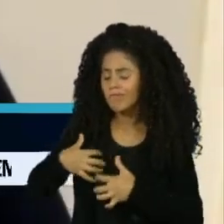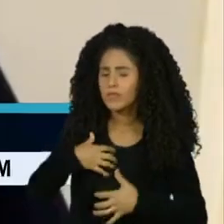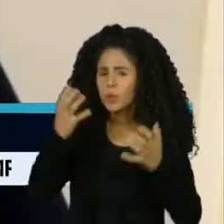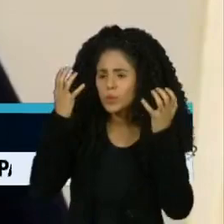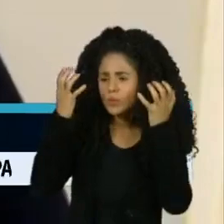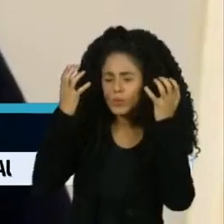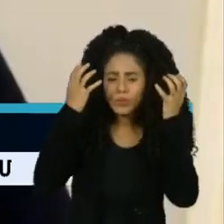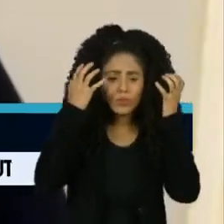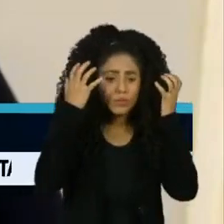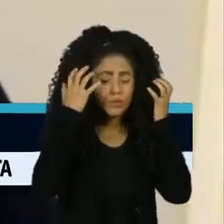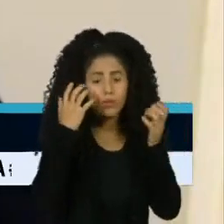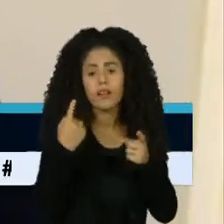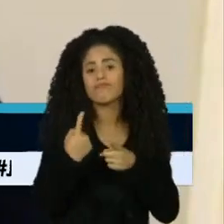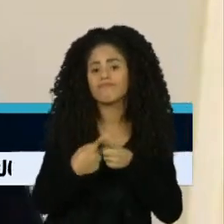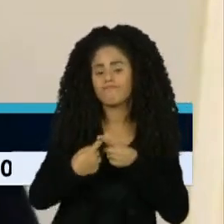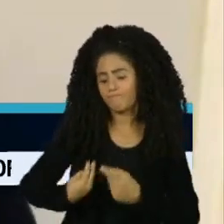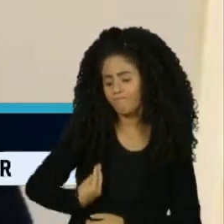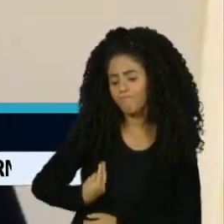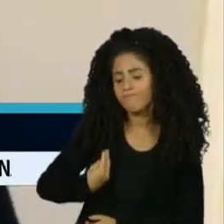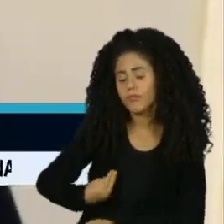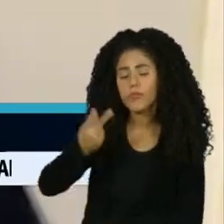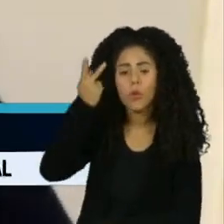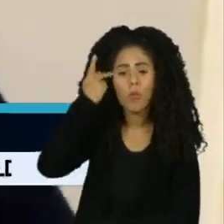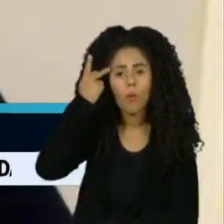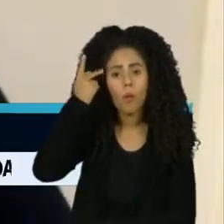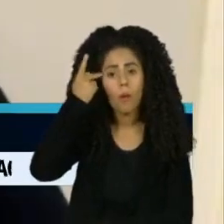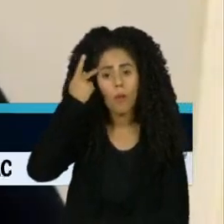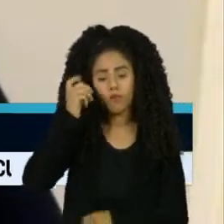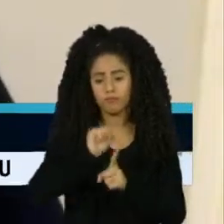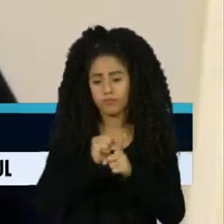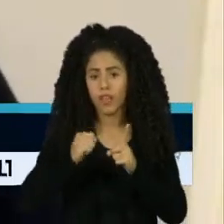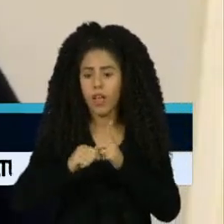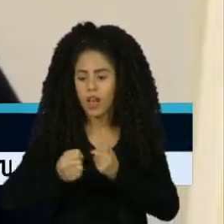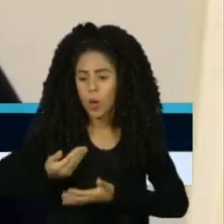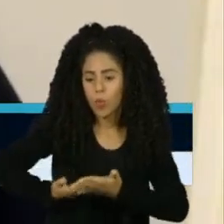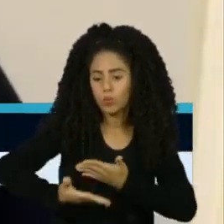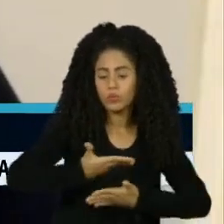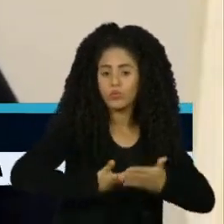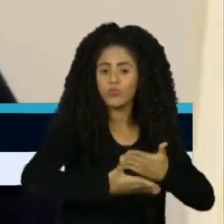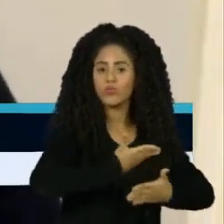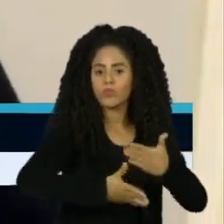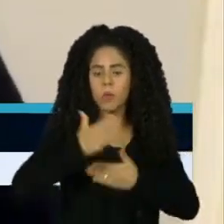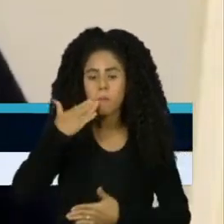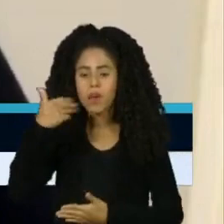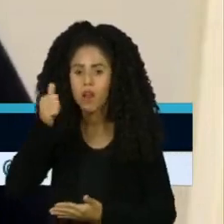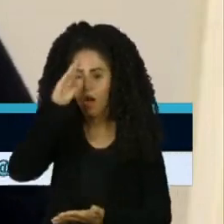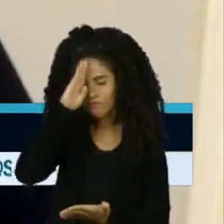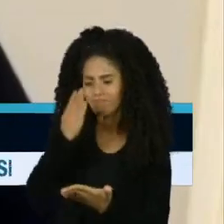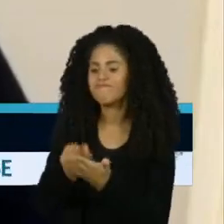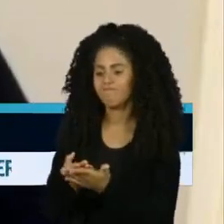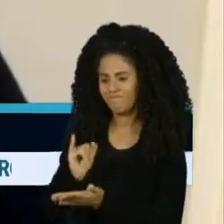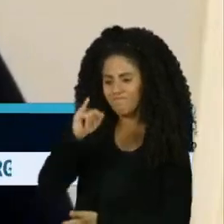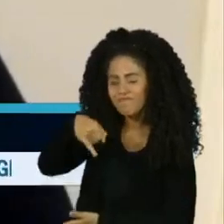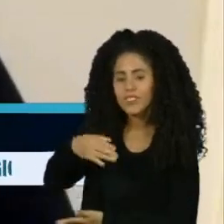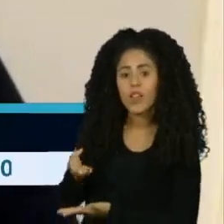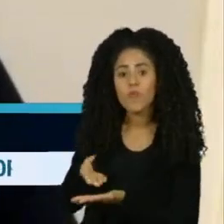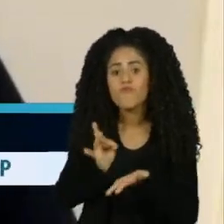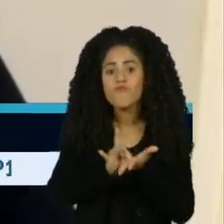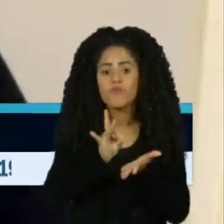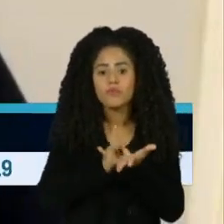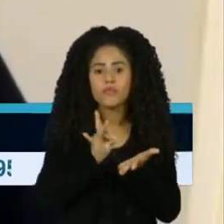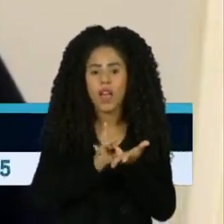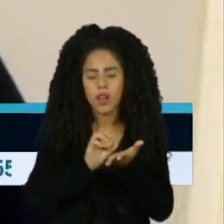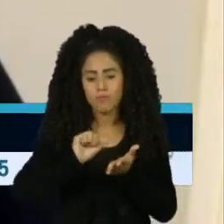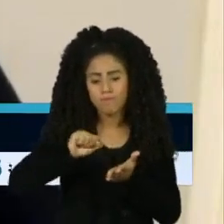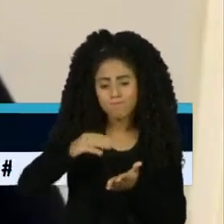maior do que aquela que a gente teria numa sociedade onde as relações se baseiam na confiança e não só se baseiam na confiança,